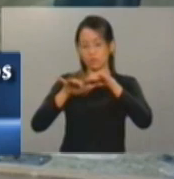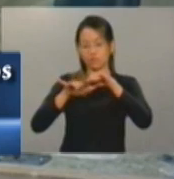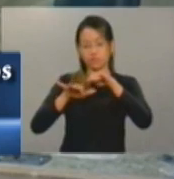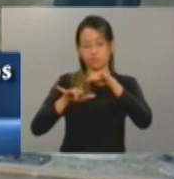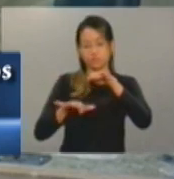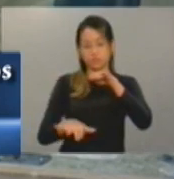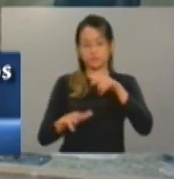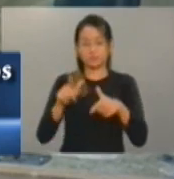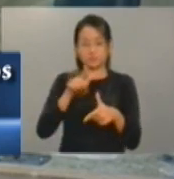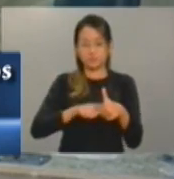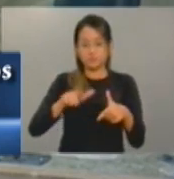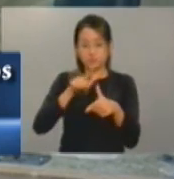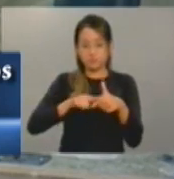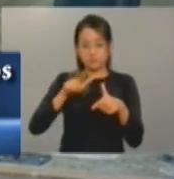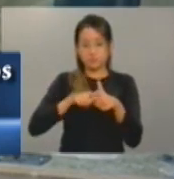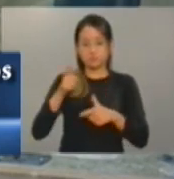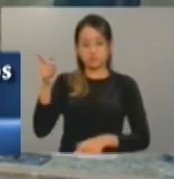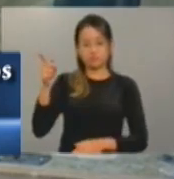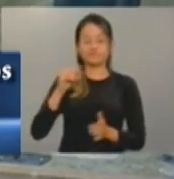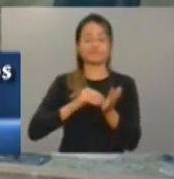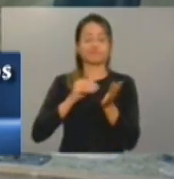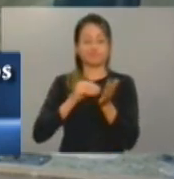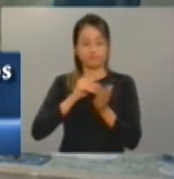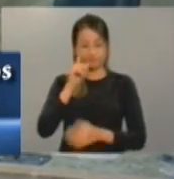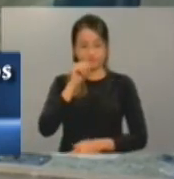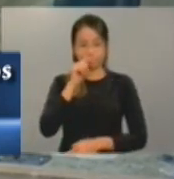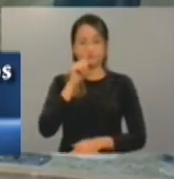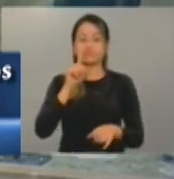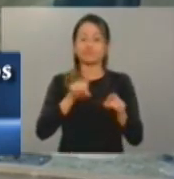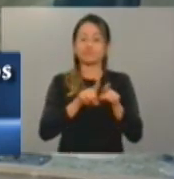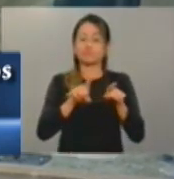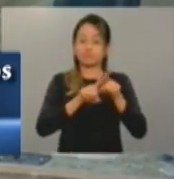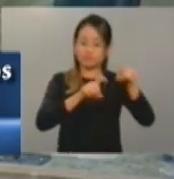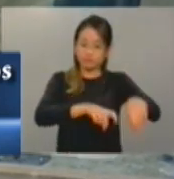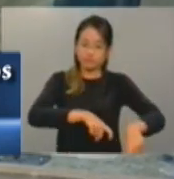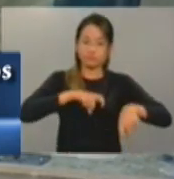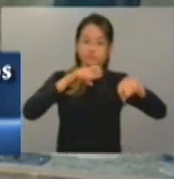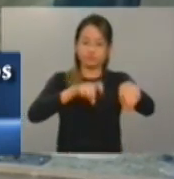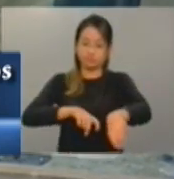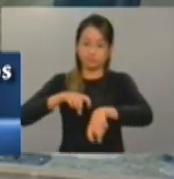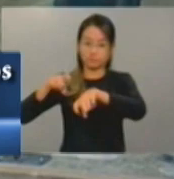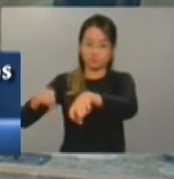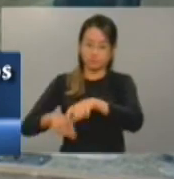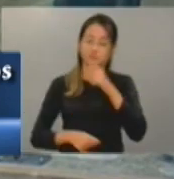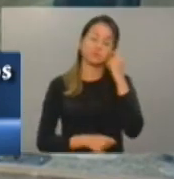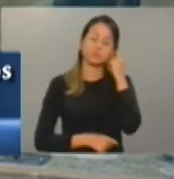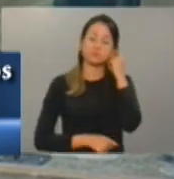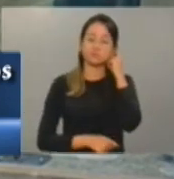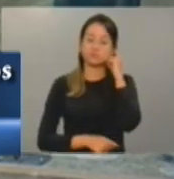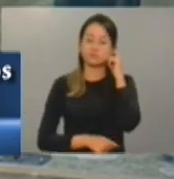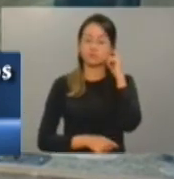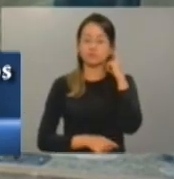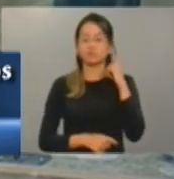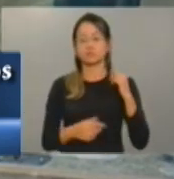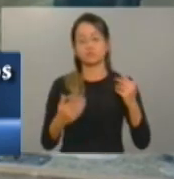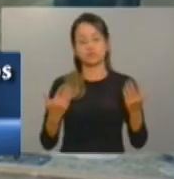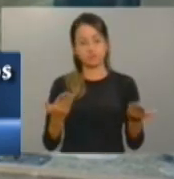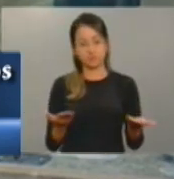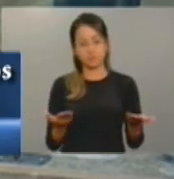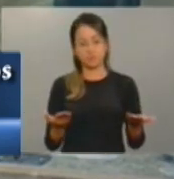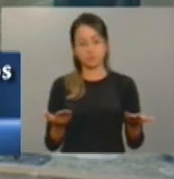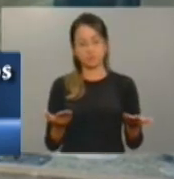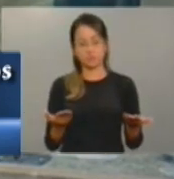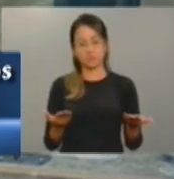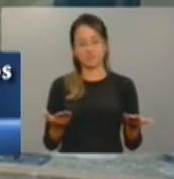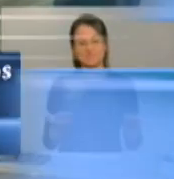tem um problema hídrico ali, falta d'água, principalmente para o agricultor daquelas ribeirinhas, da questão de todo